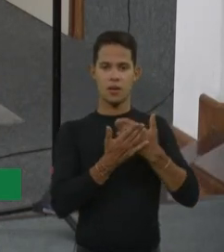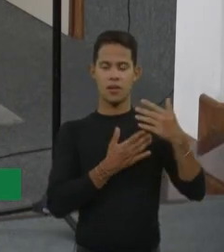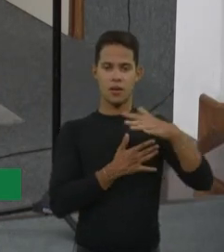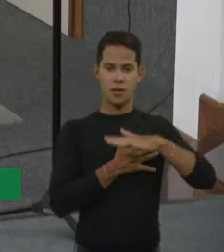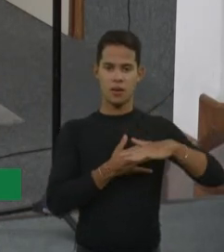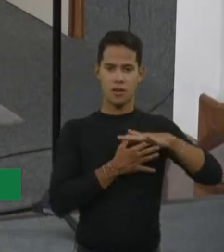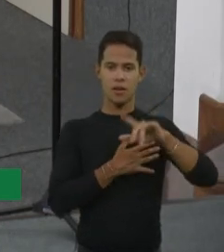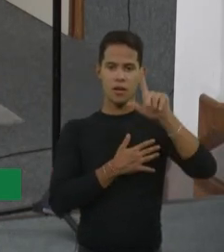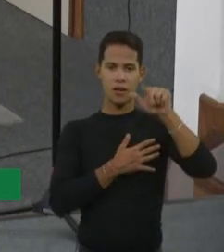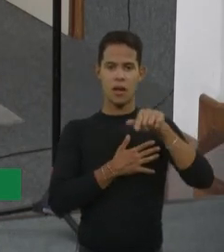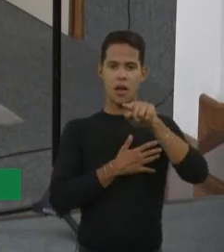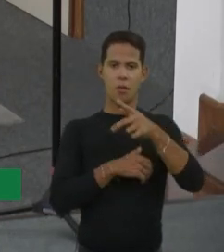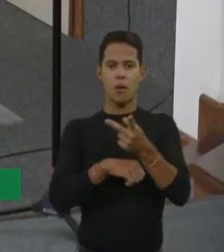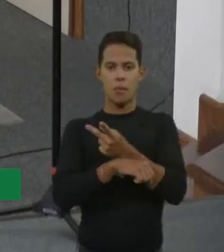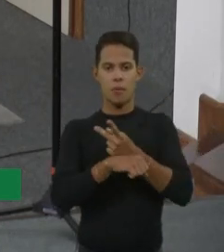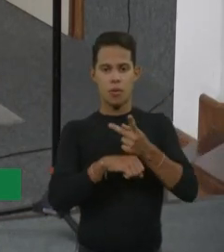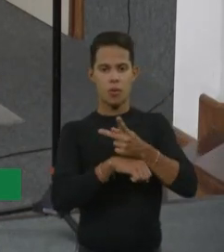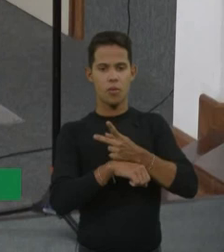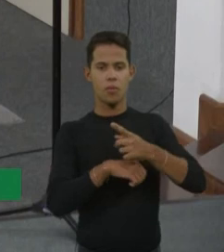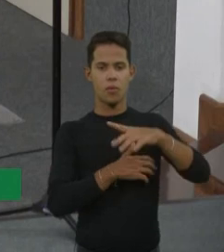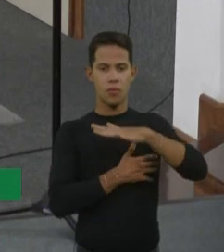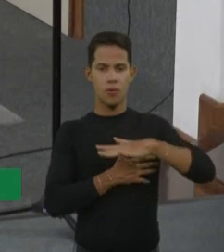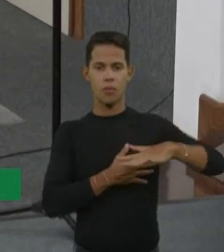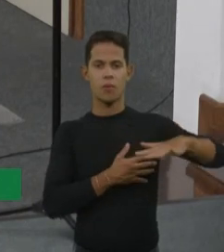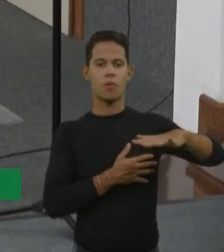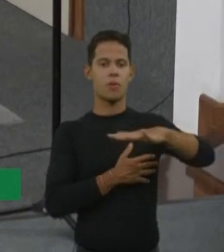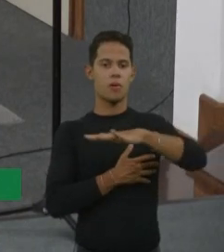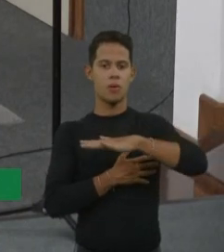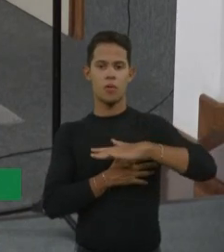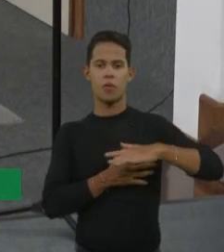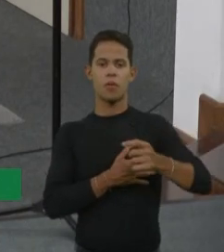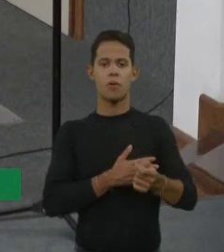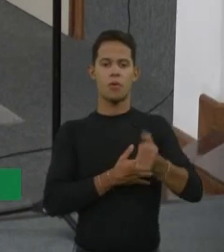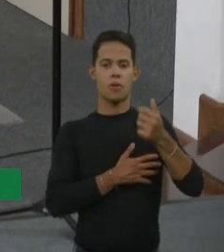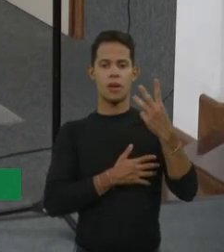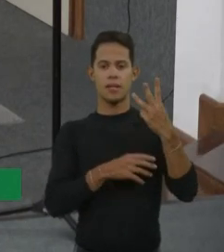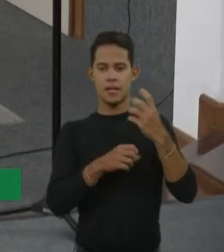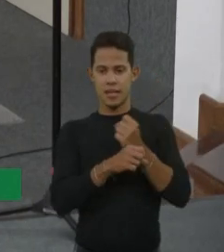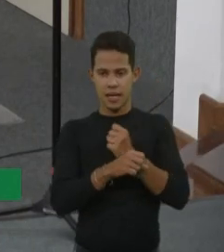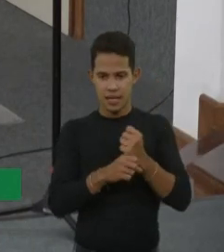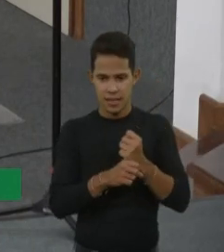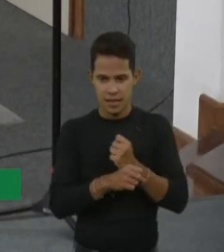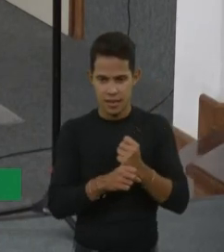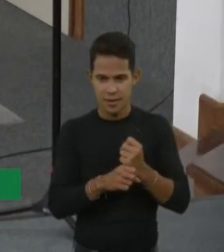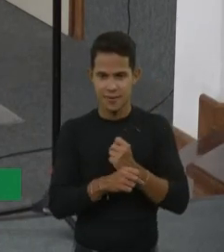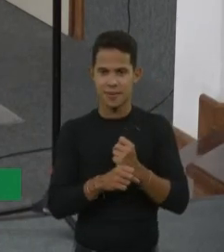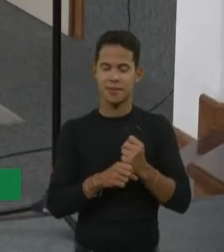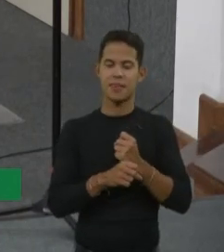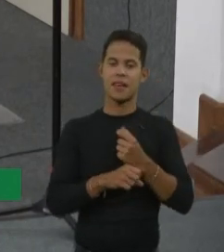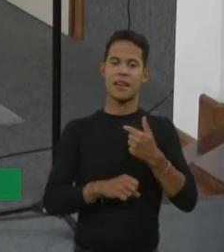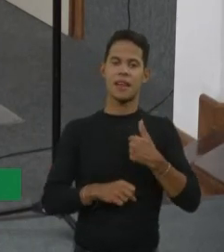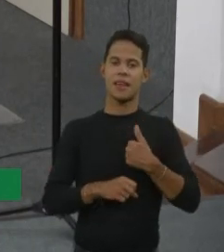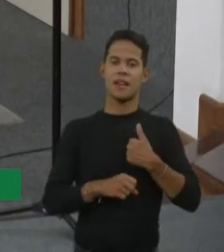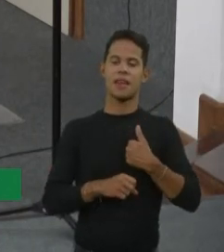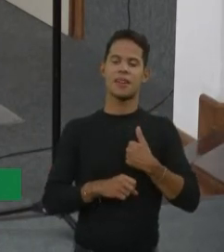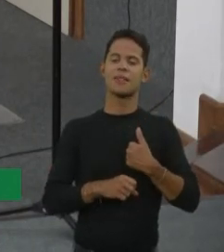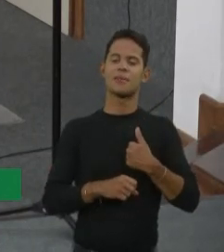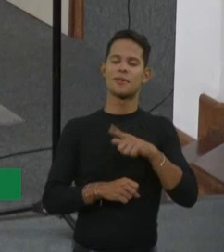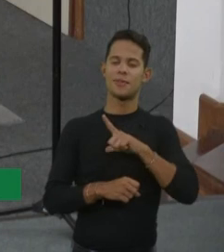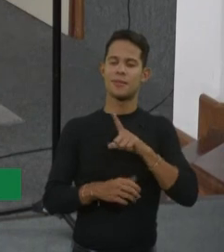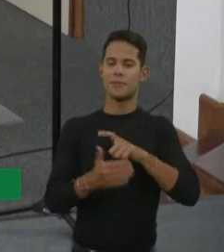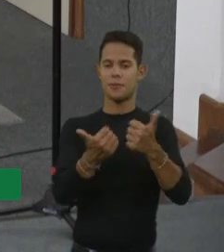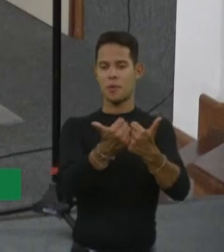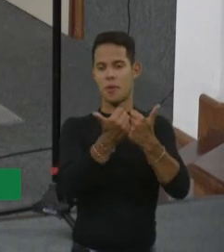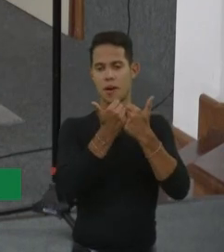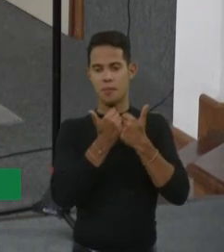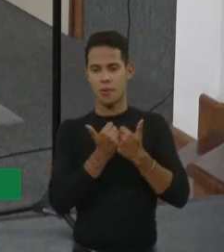uma longa busca, sabe? Foi uma gestação de quase três anos, né? Onde a gente teve um apoio muito grande, assim,